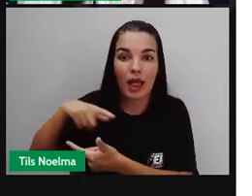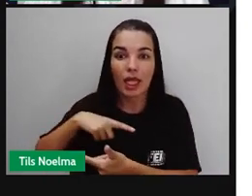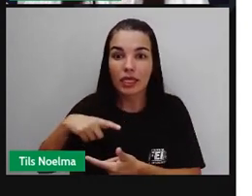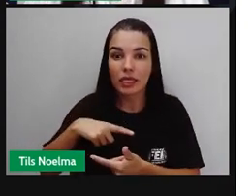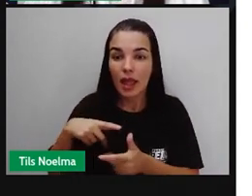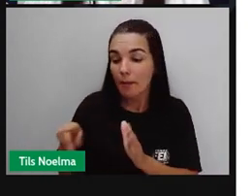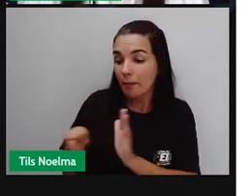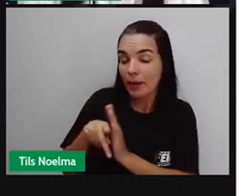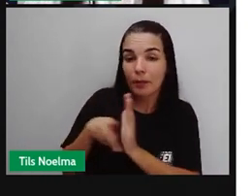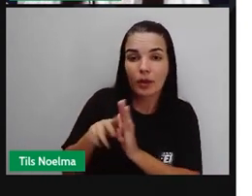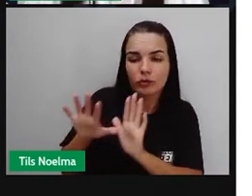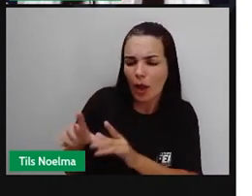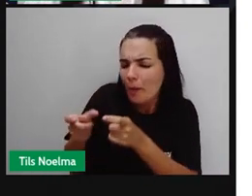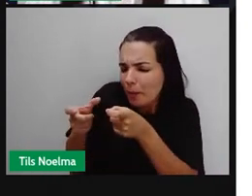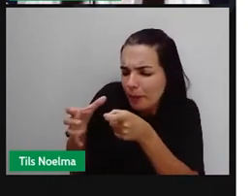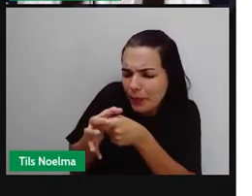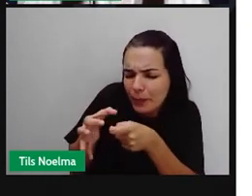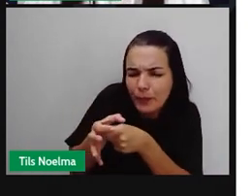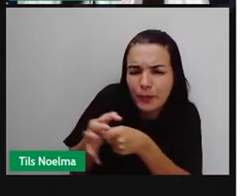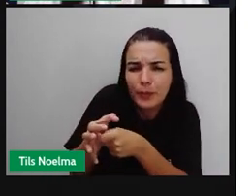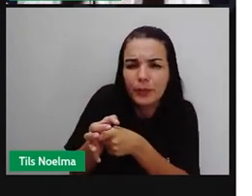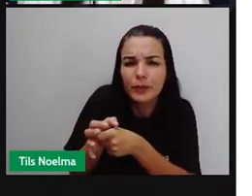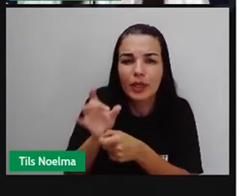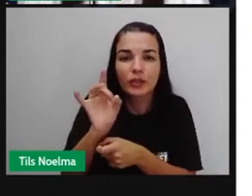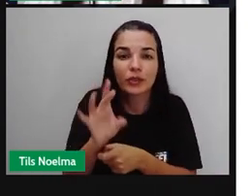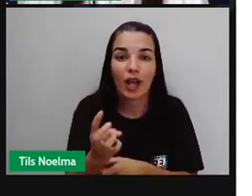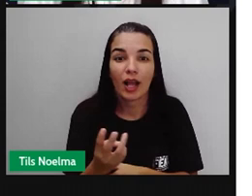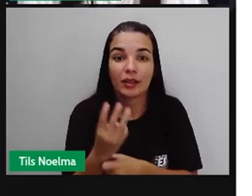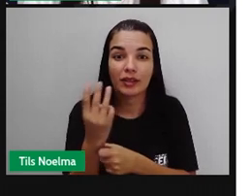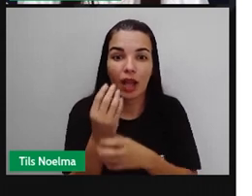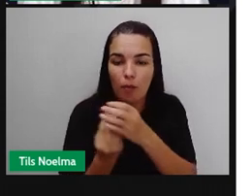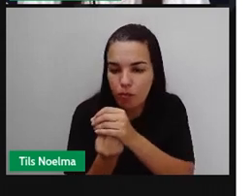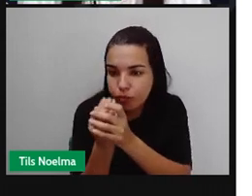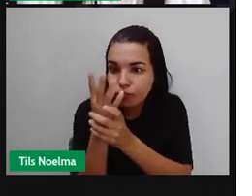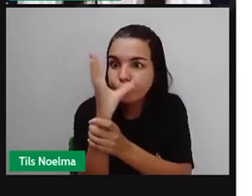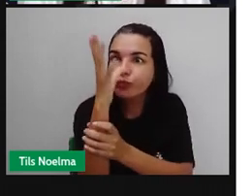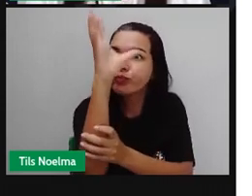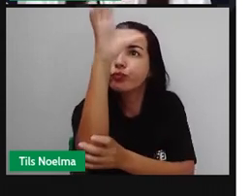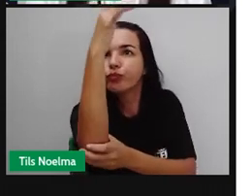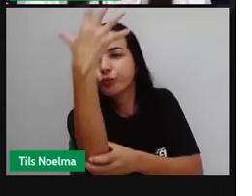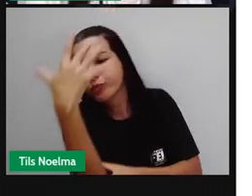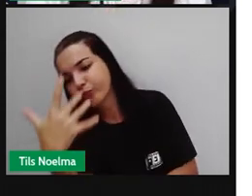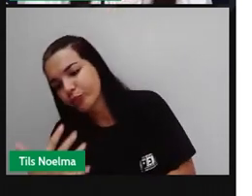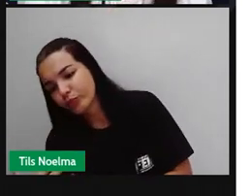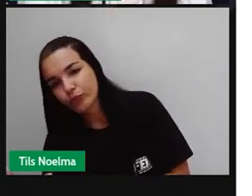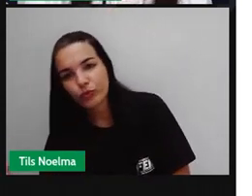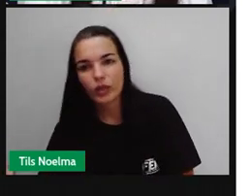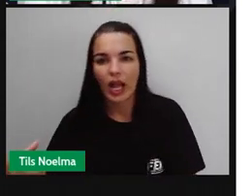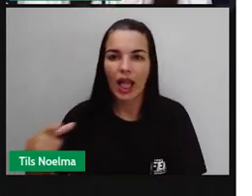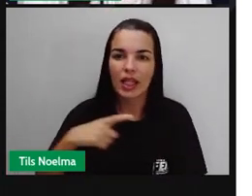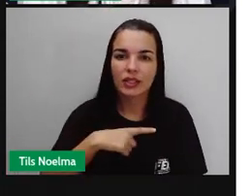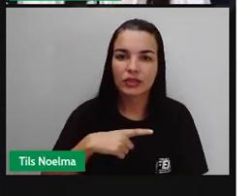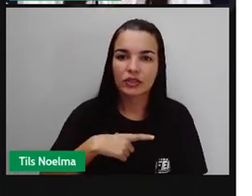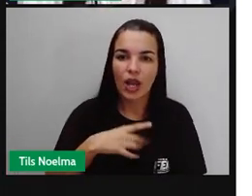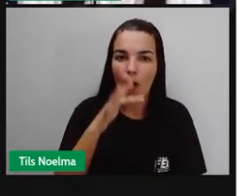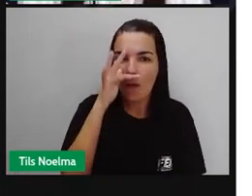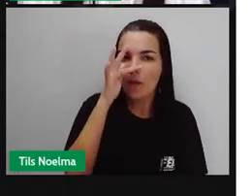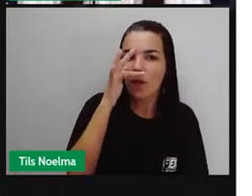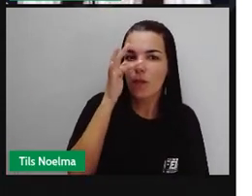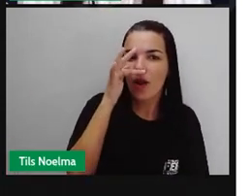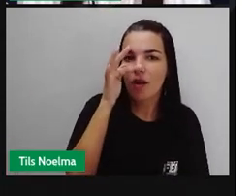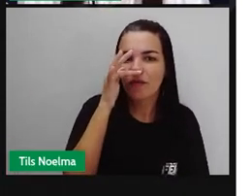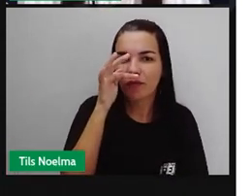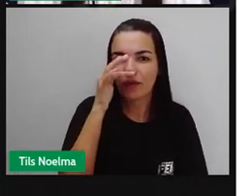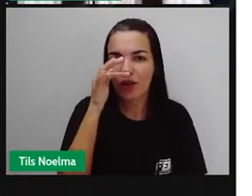em um planeta que era bem pequeno, né? Onde apresentava três vulcões e tinha uma flor presunçosa. Ele